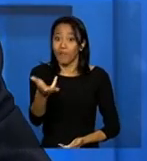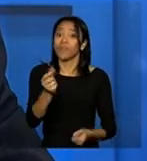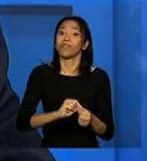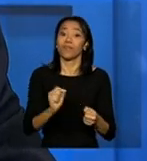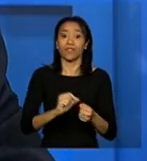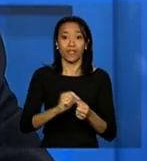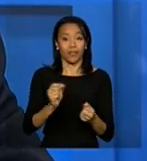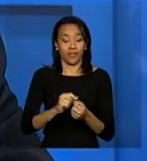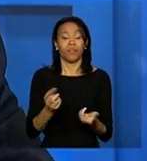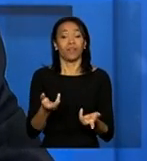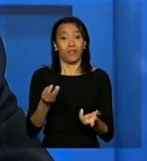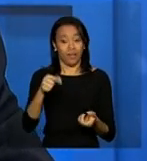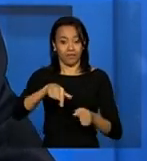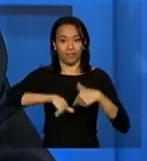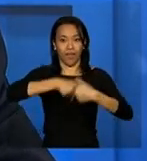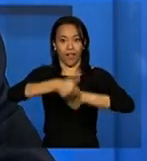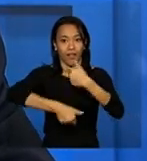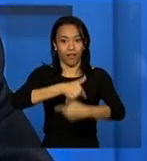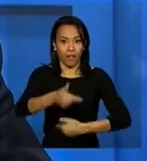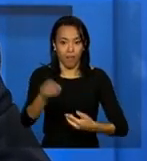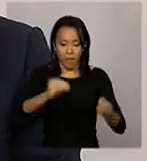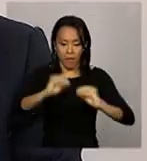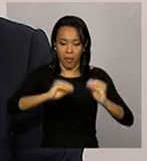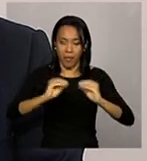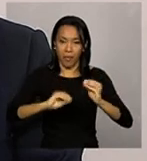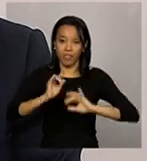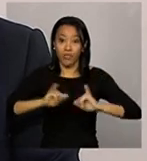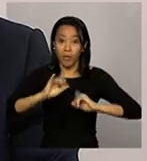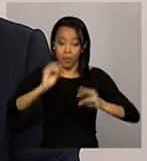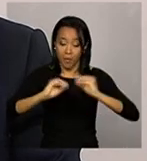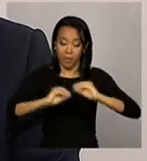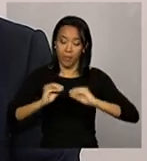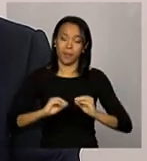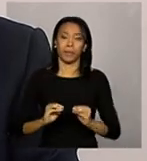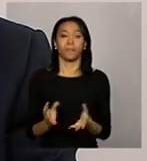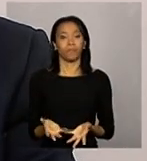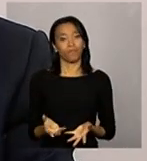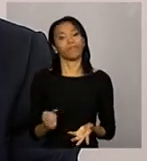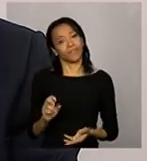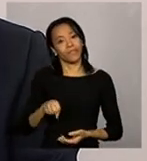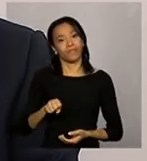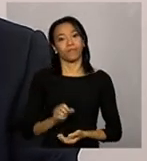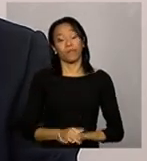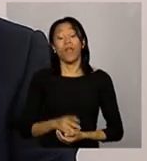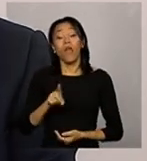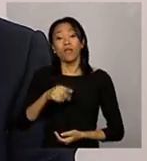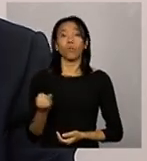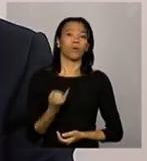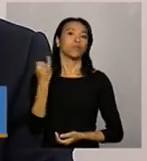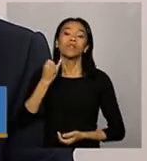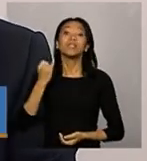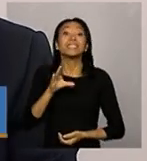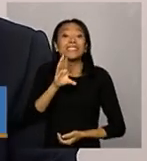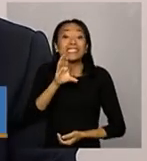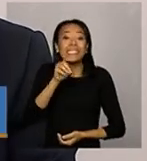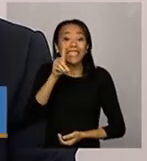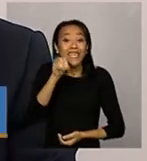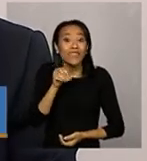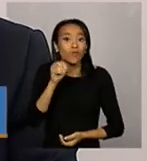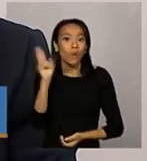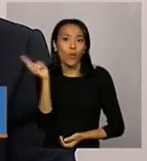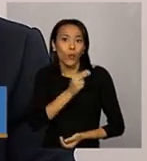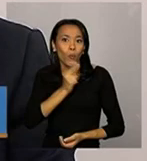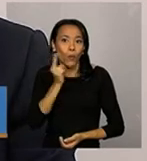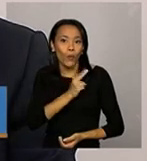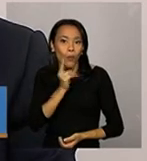logo esse trabalho, né? Sim, porque é muito importante que quanto mais cedo esse